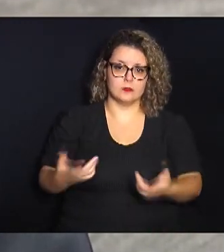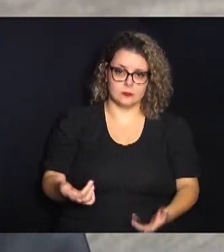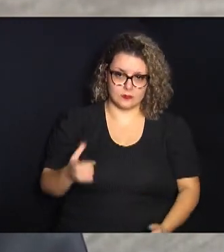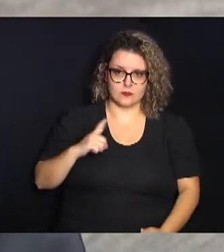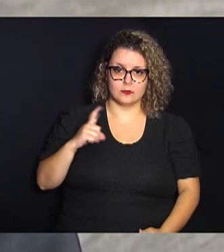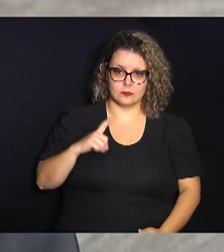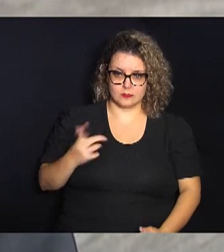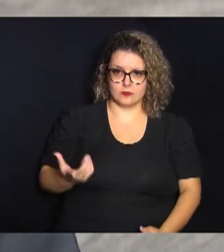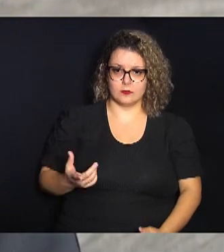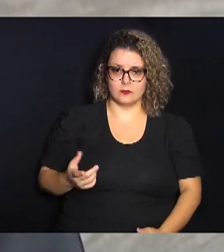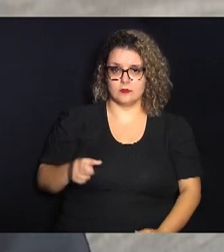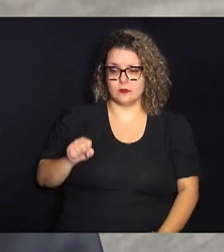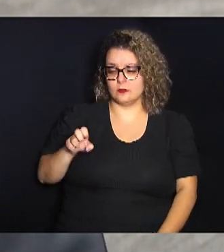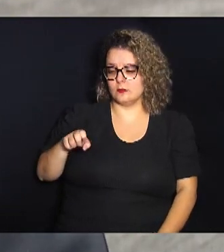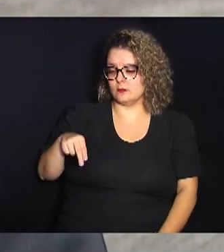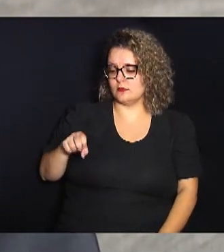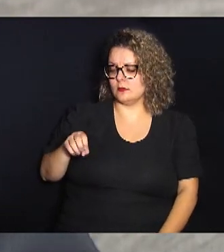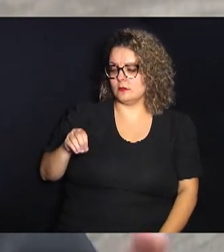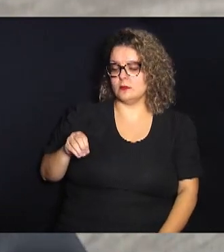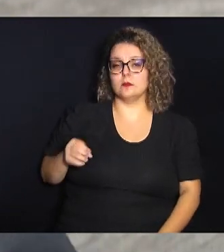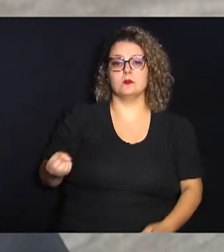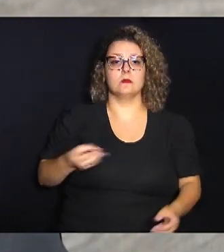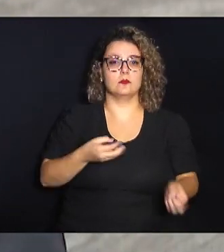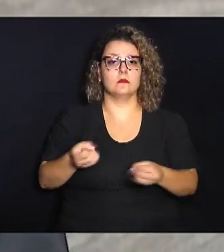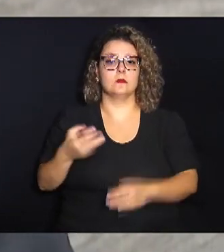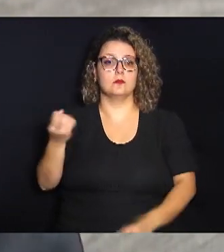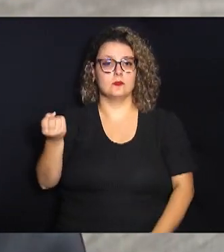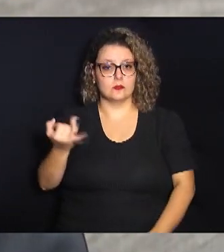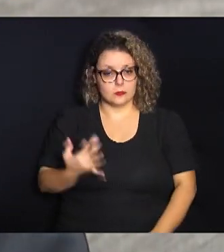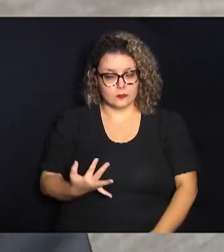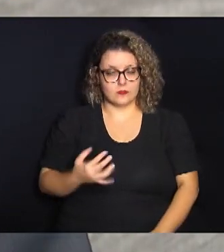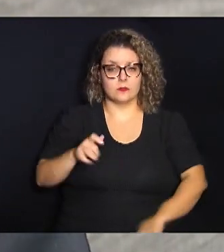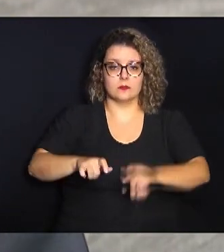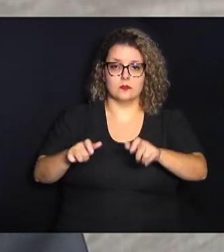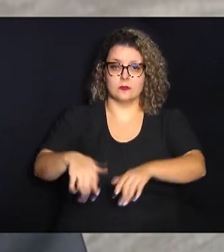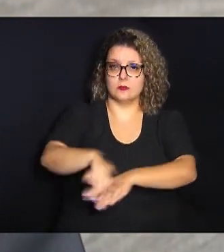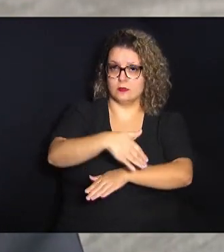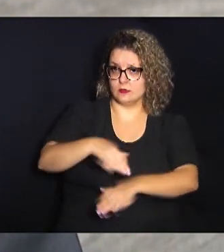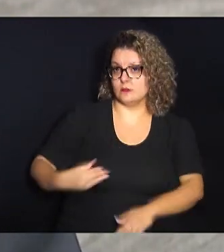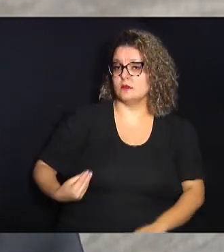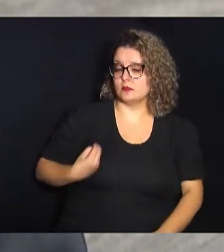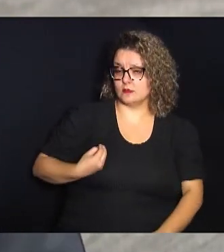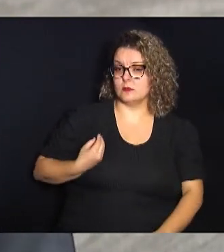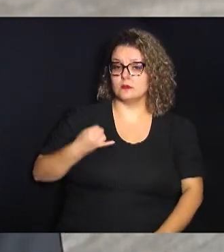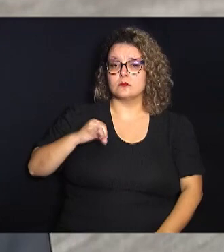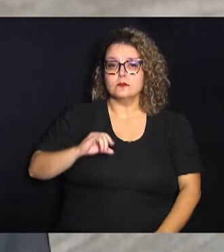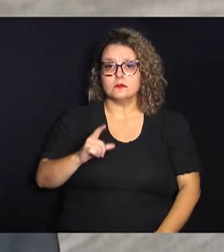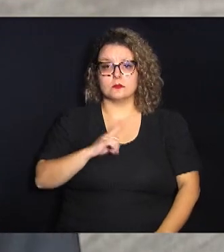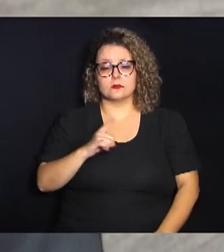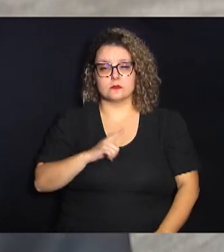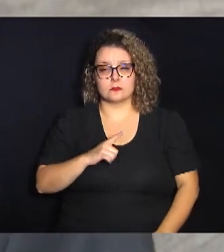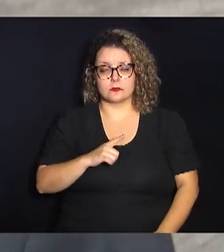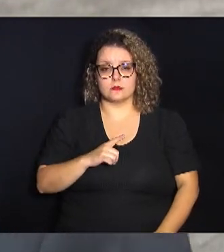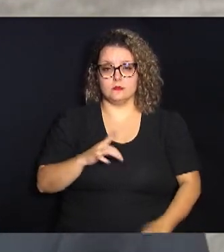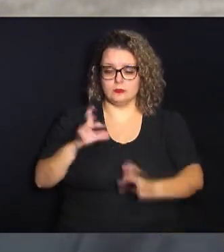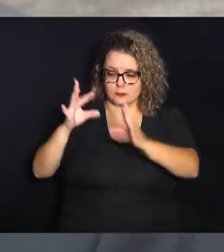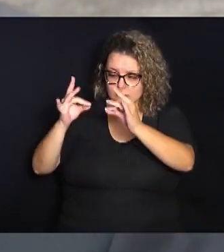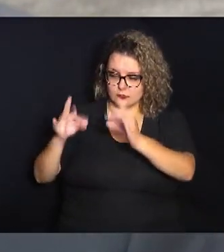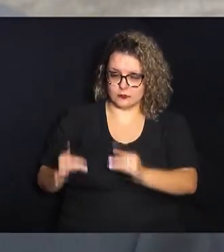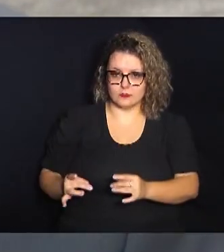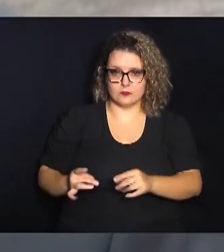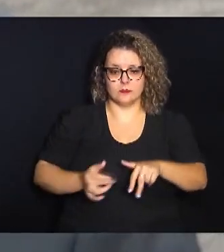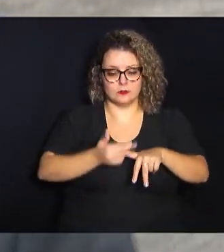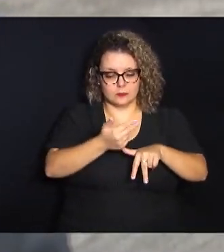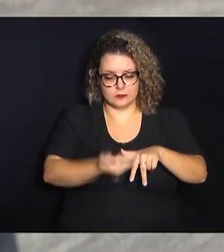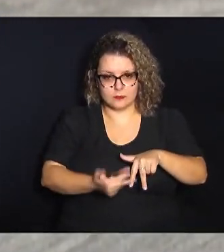esse censo atualizado de quantas pessoas hoje vivem em situação de rua e se tem esse dado estratificado por sexo